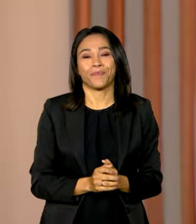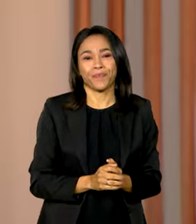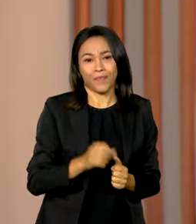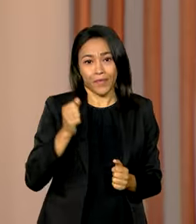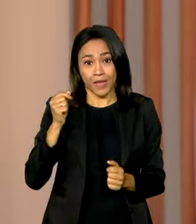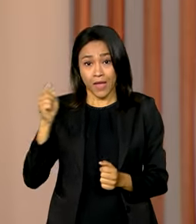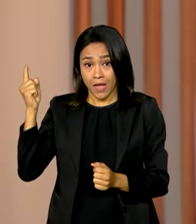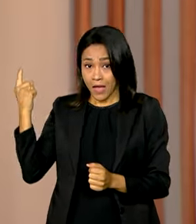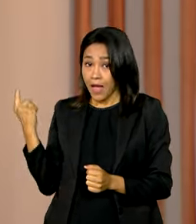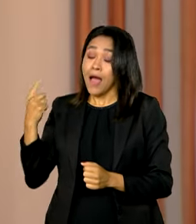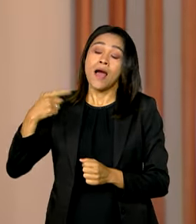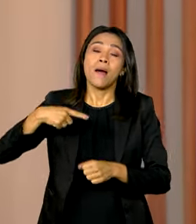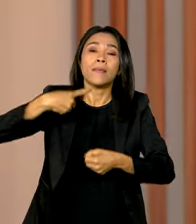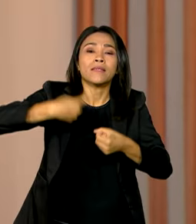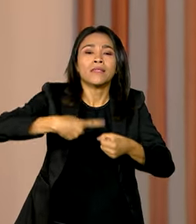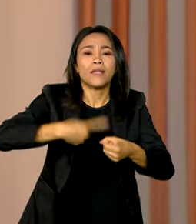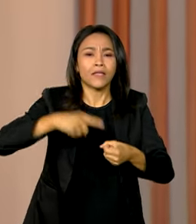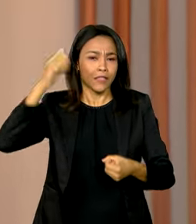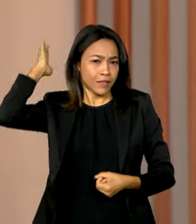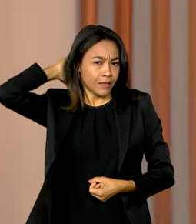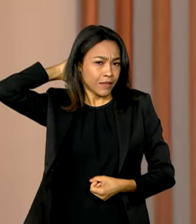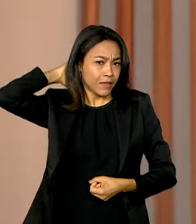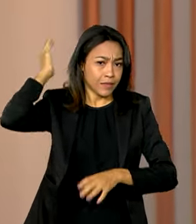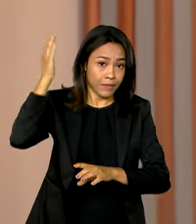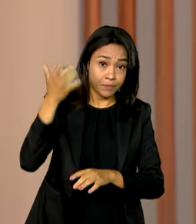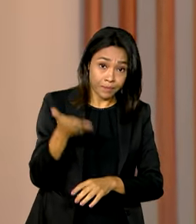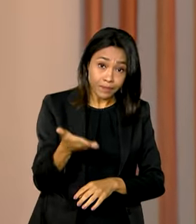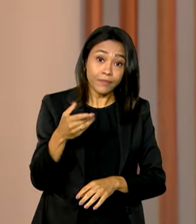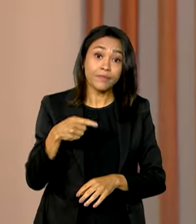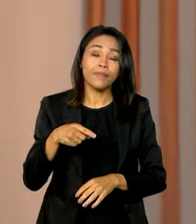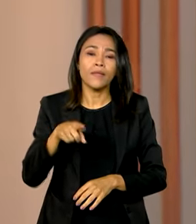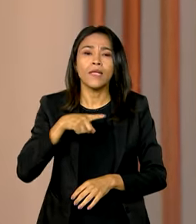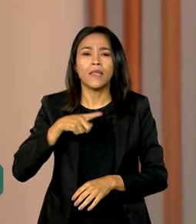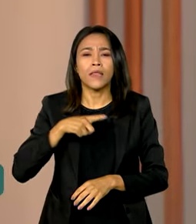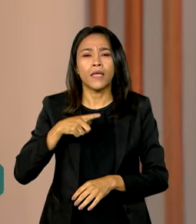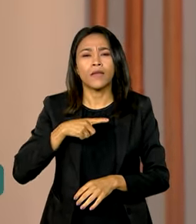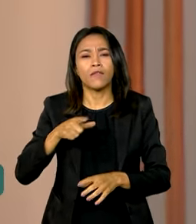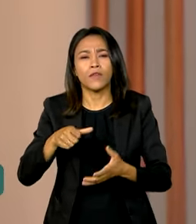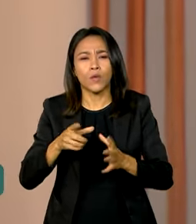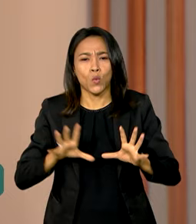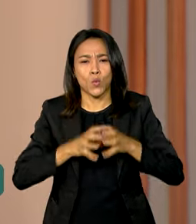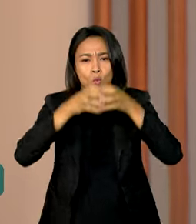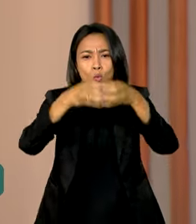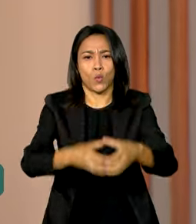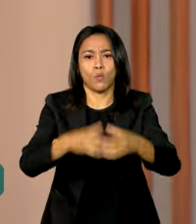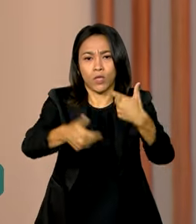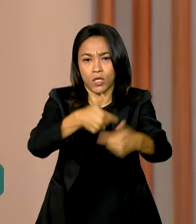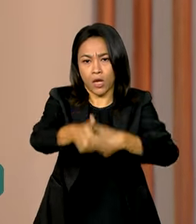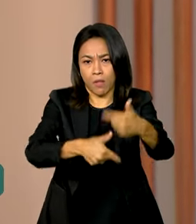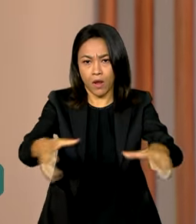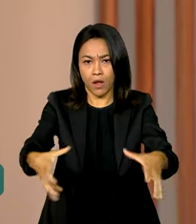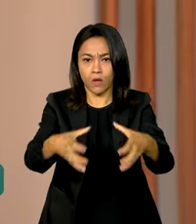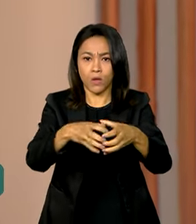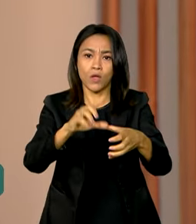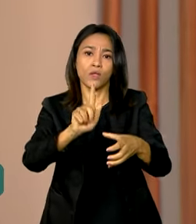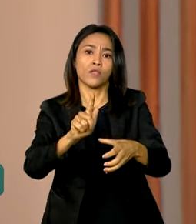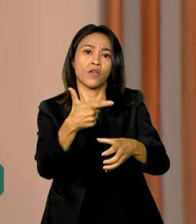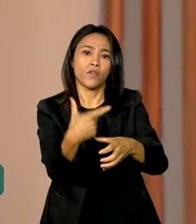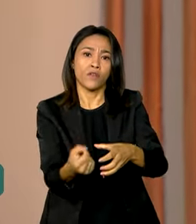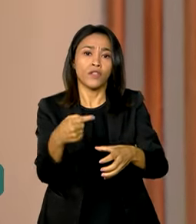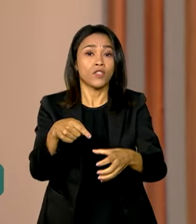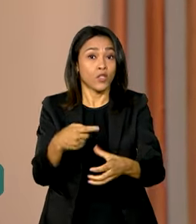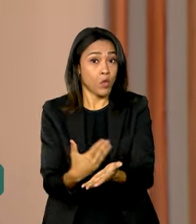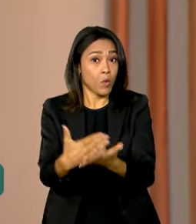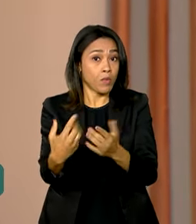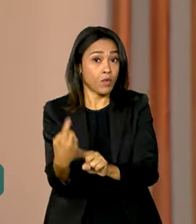de Belém, no Pará, recebeu o grupo de trabalho de redução do risco de desastres do G20. Esse encontro, que começou no dia